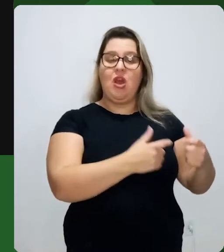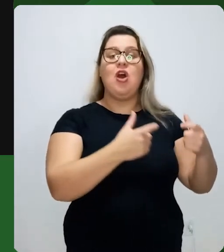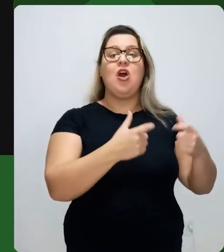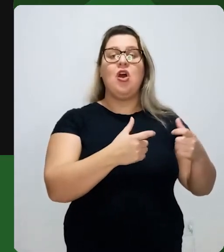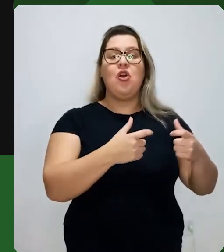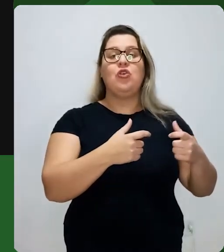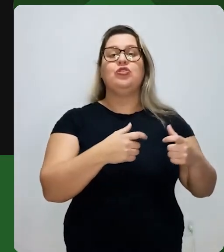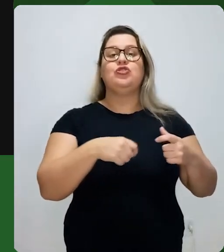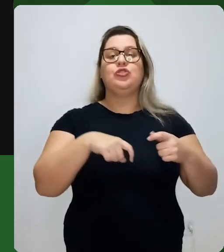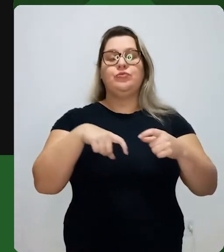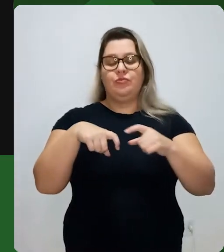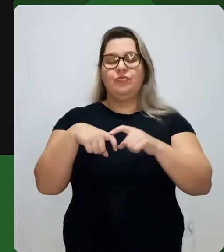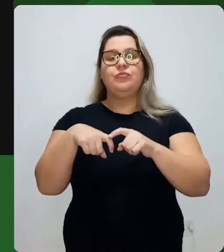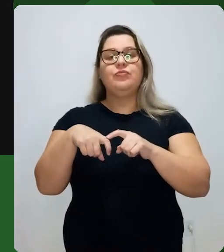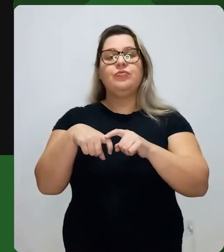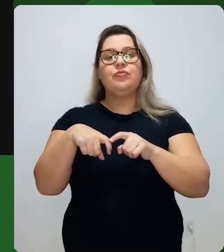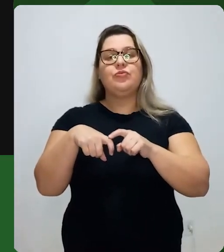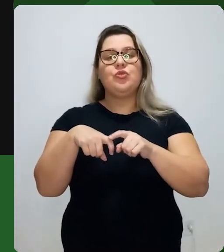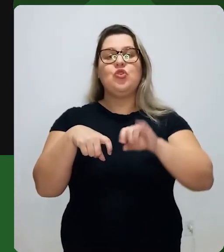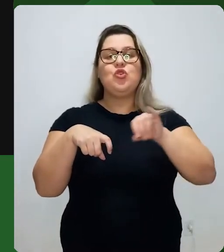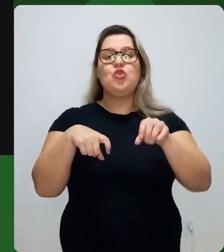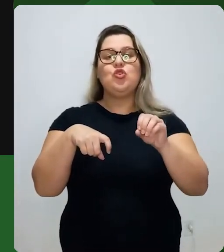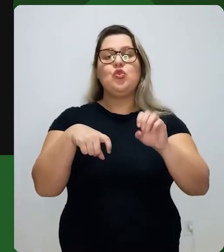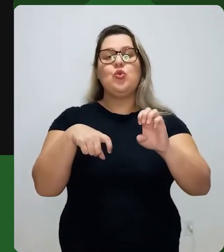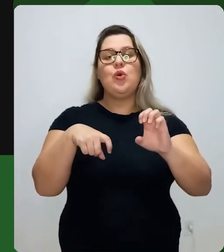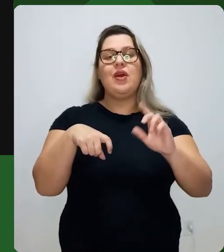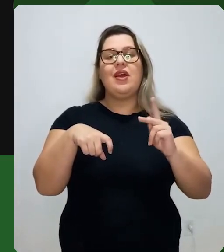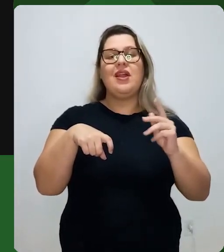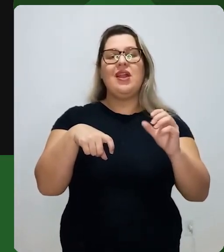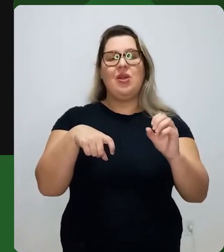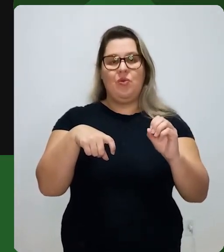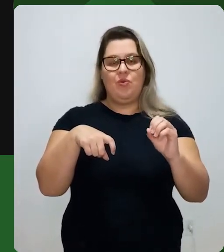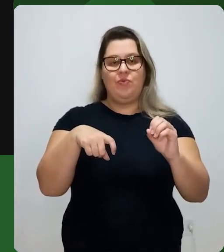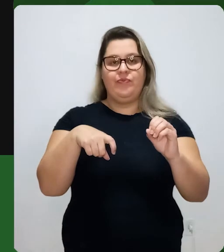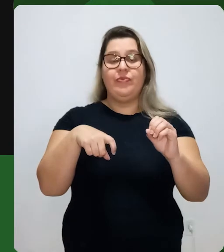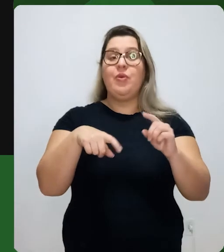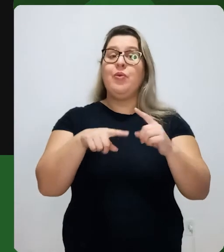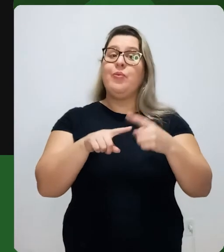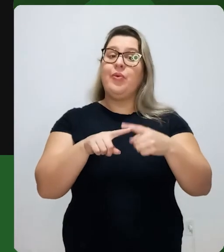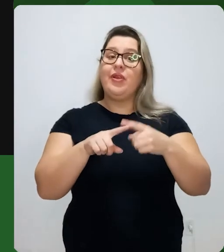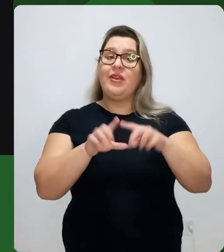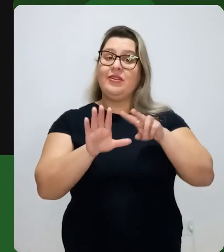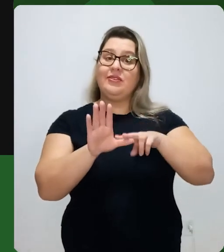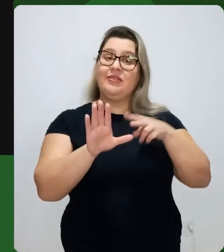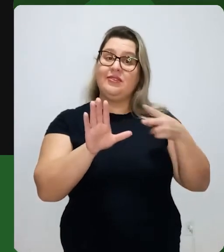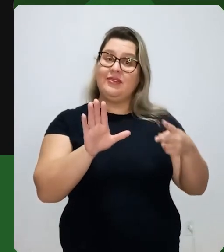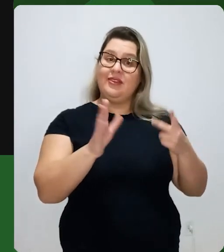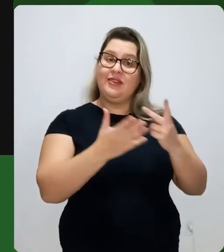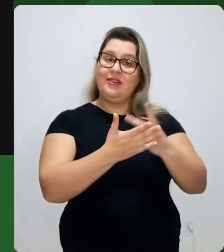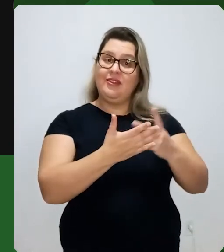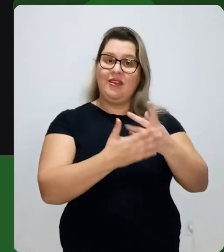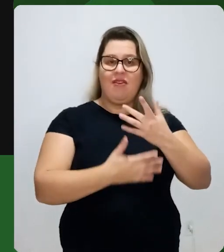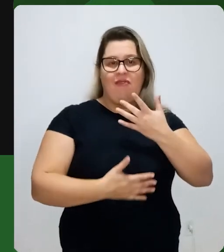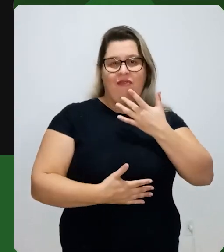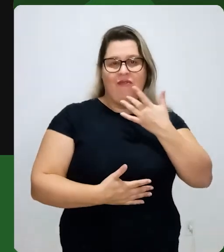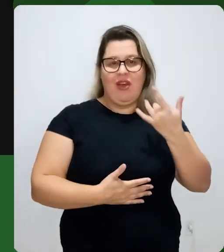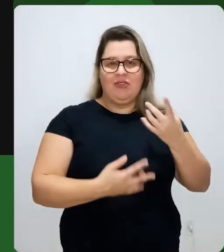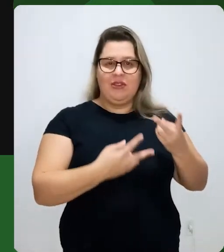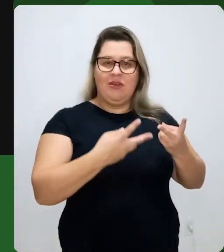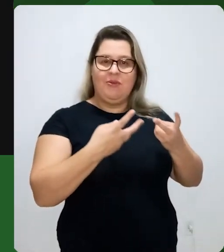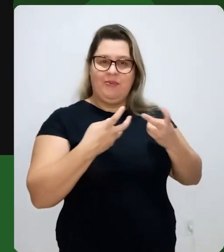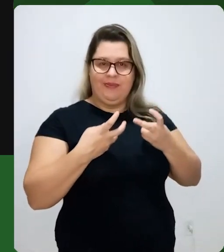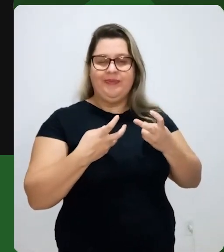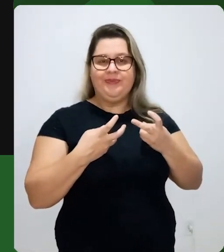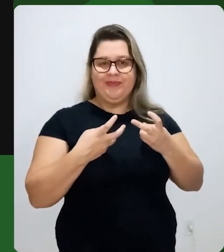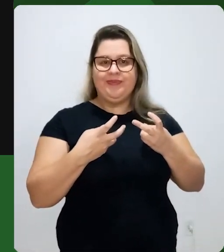joelho. Nós vamos dar ainda mais uma simplificada. Por quê? Nós estamos desenhando o croquis, então, de uma forma mais fácil pra vocês.